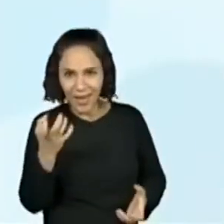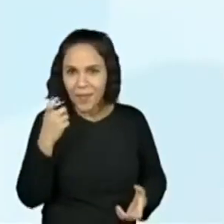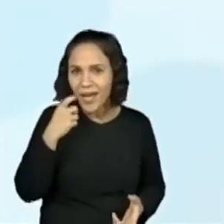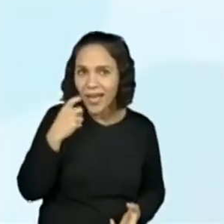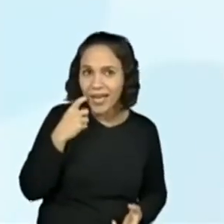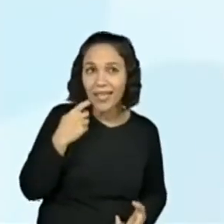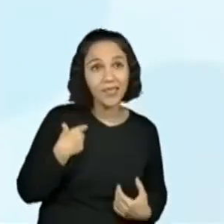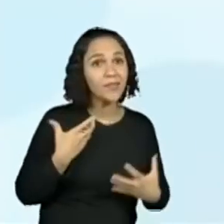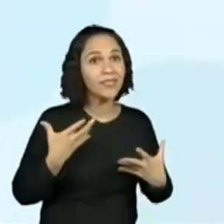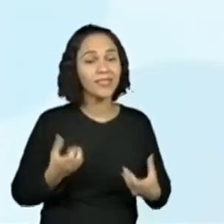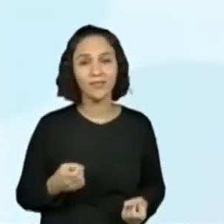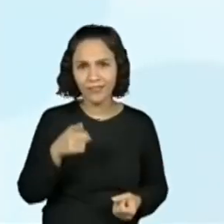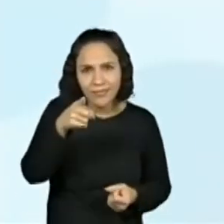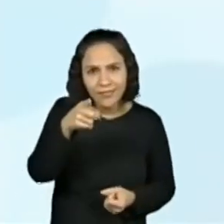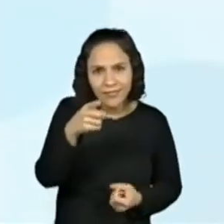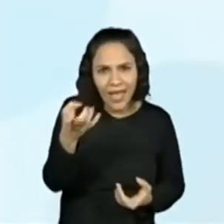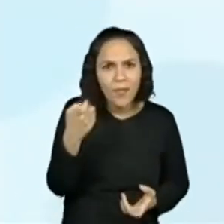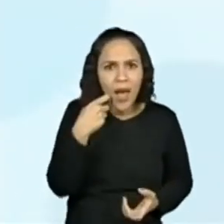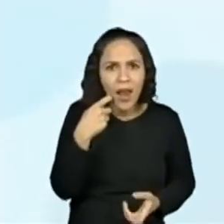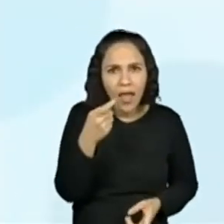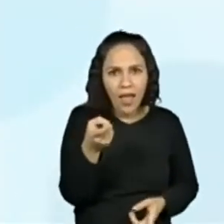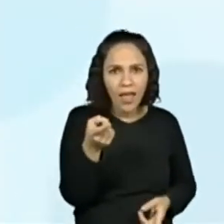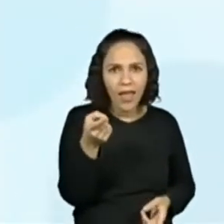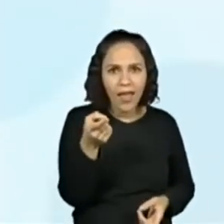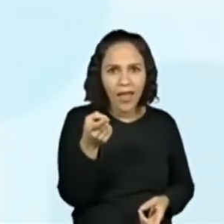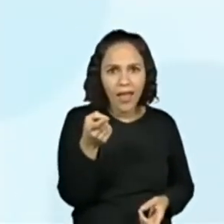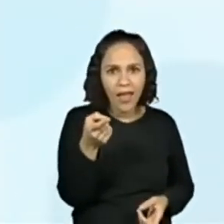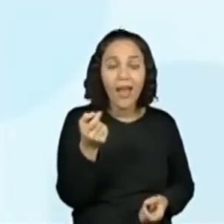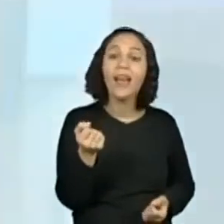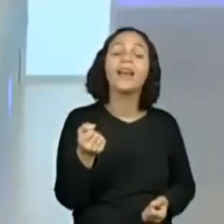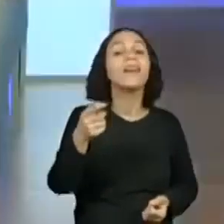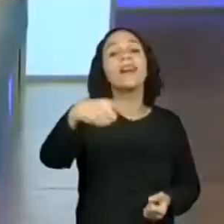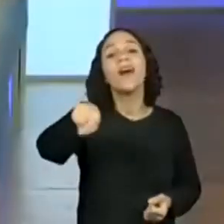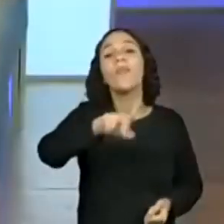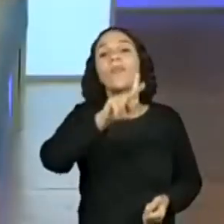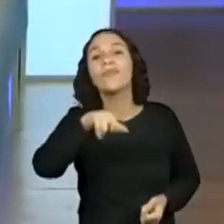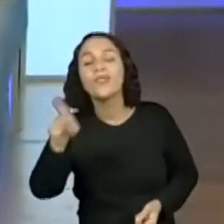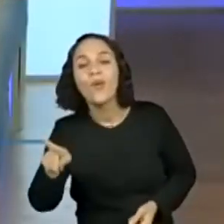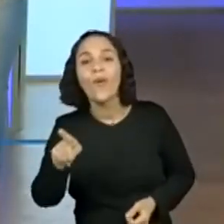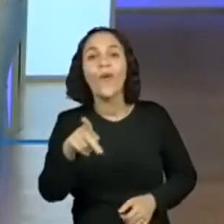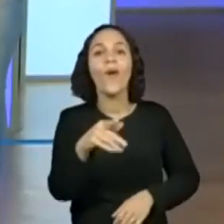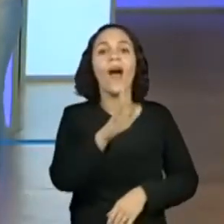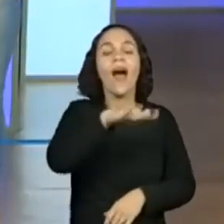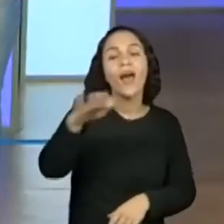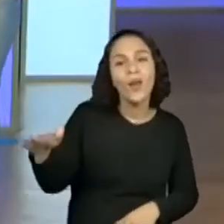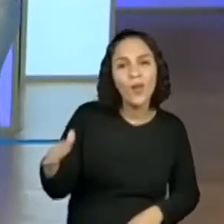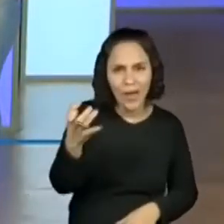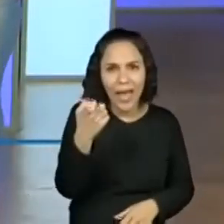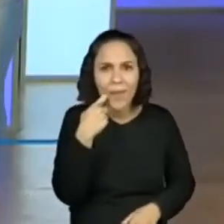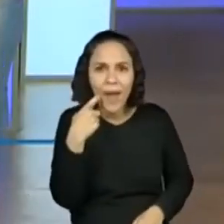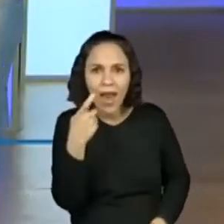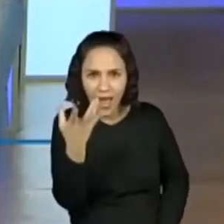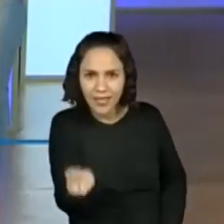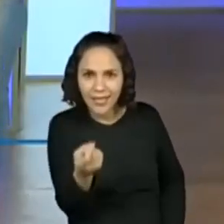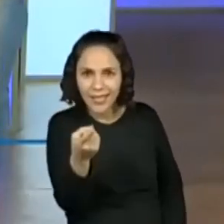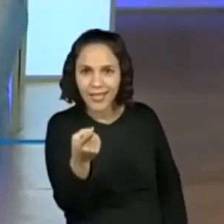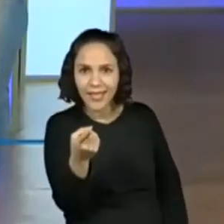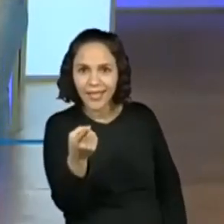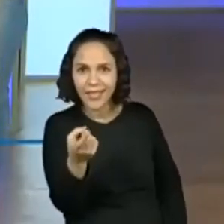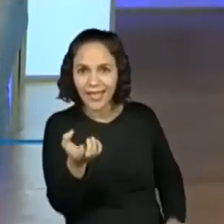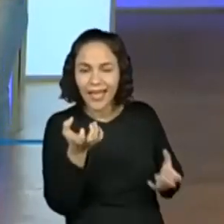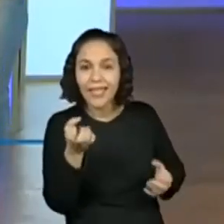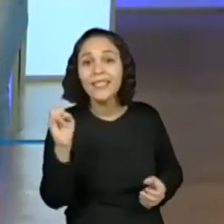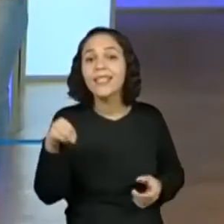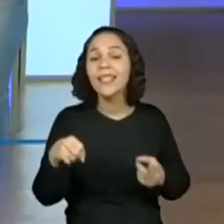aceito. E você aí do quarto ano? Você aceita uma bala? Professores e alunos do quarto ano, vocês aceitam uma bala? E aí?